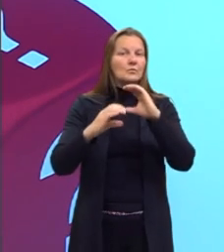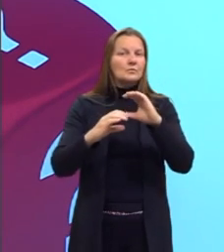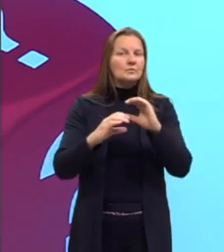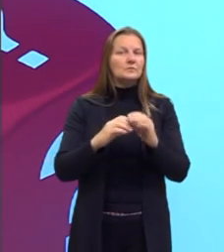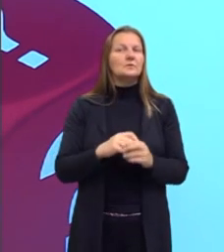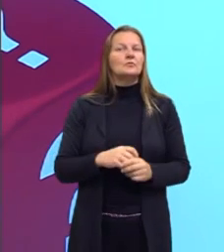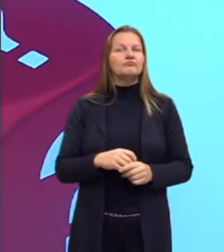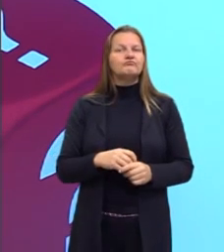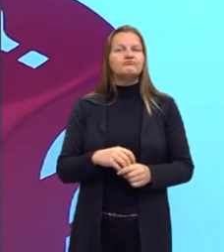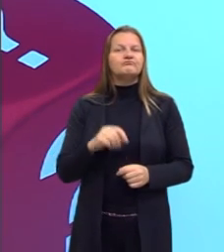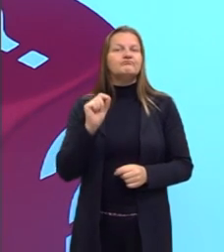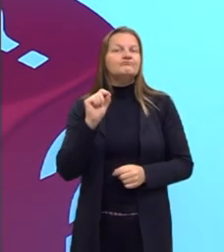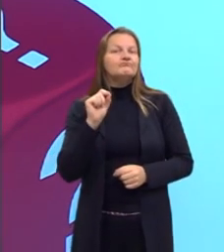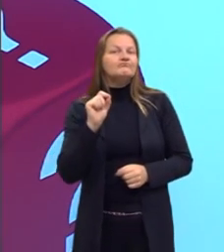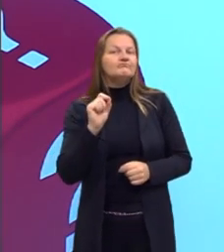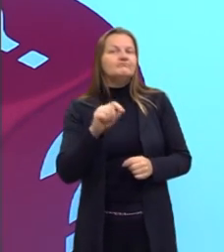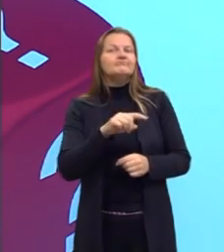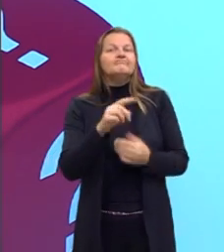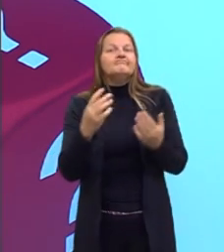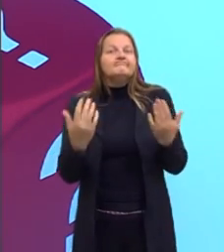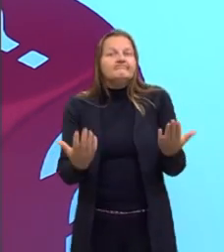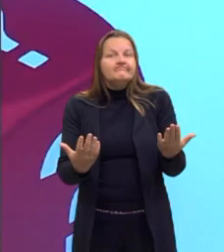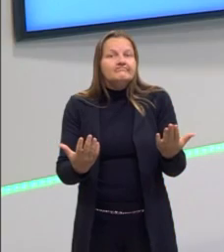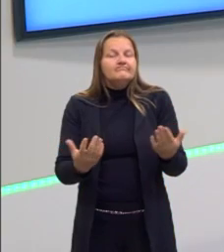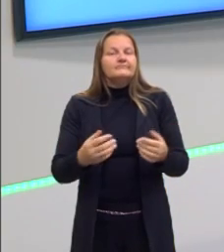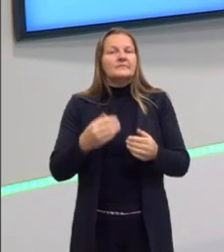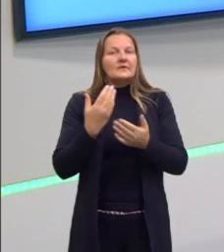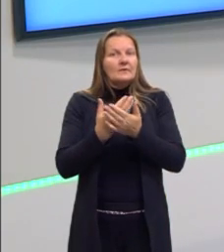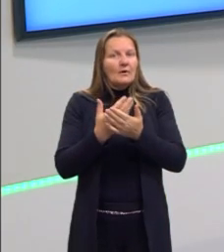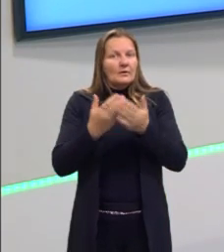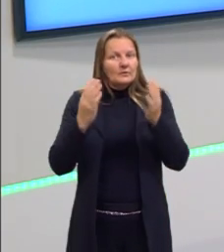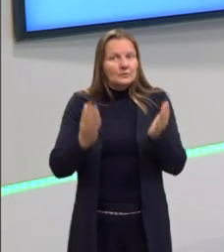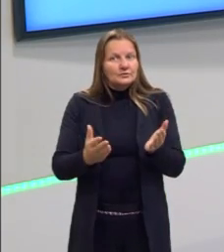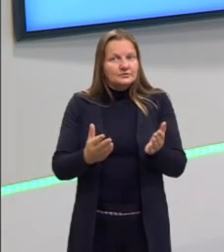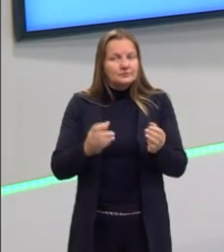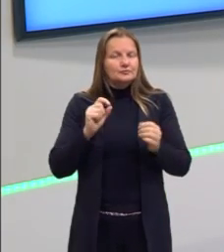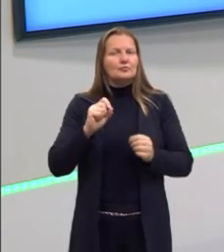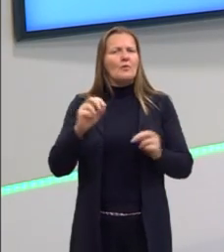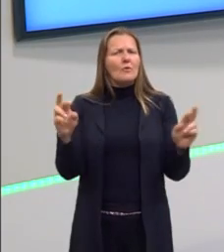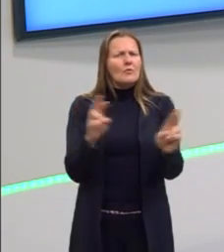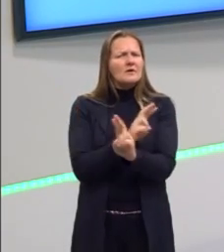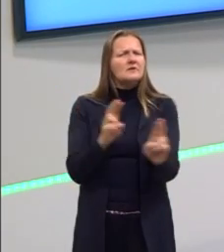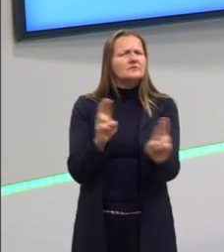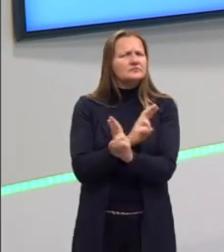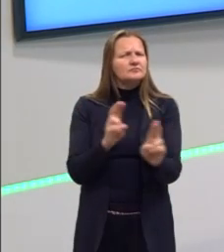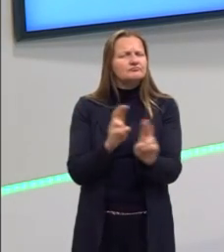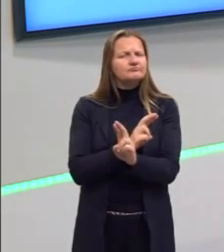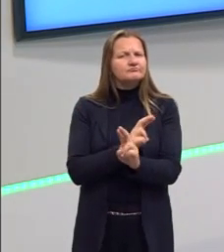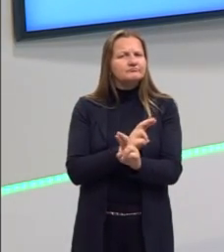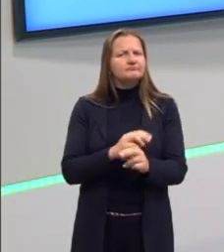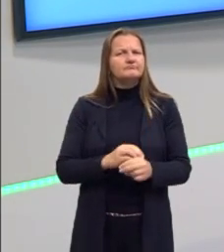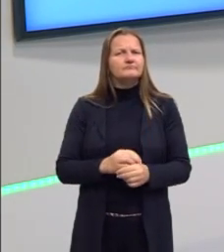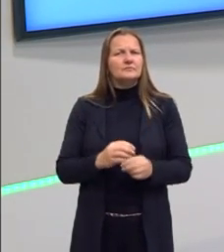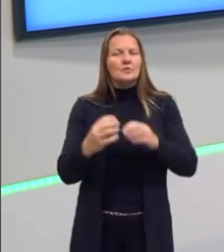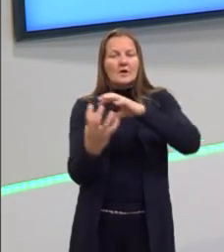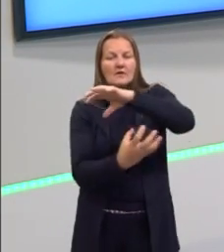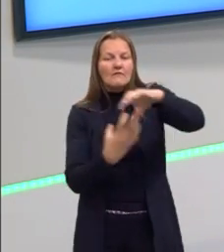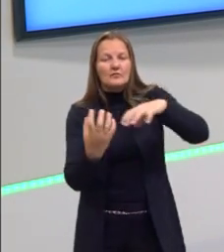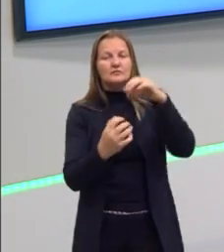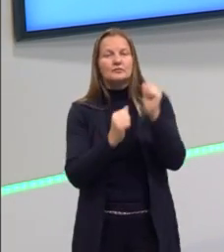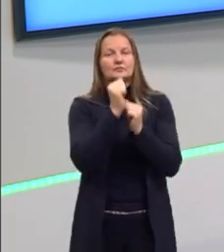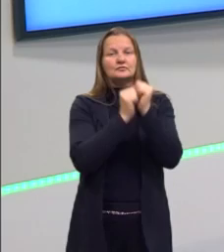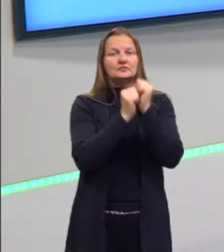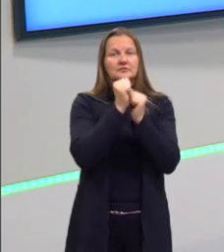Então, essa é a questão. E aí a gente vai ver durante a nossa aula qual que é a relação entre a Revolução Industrial